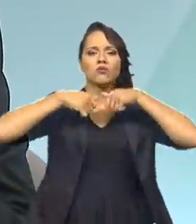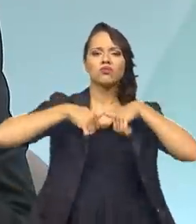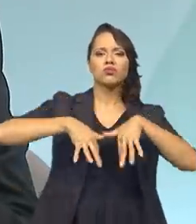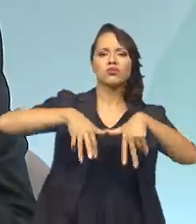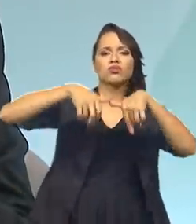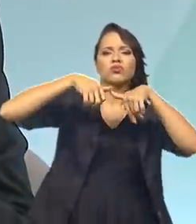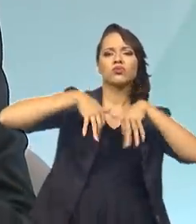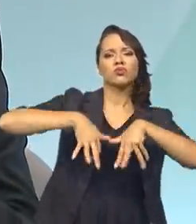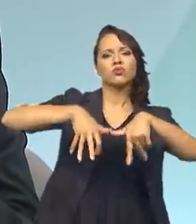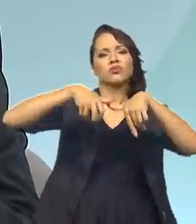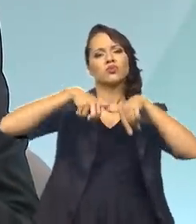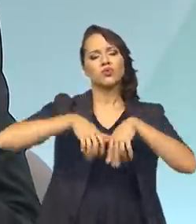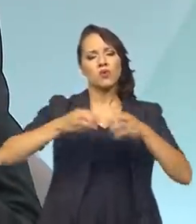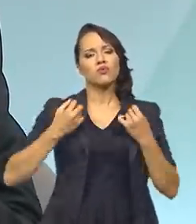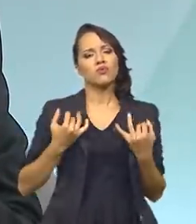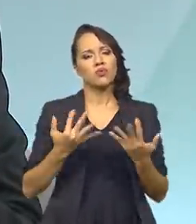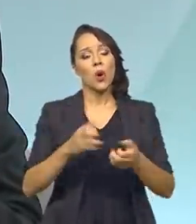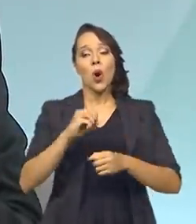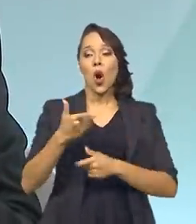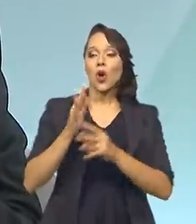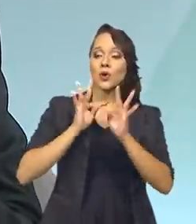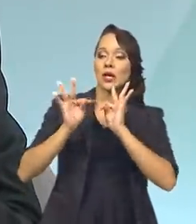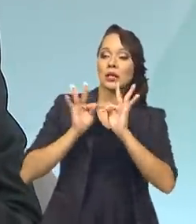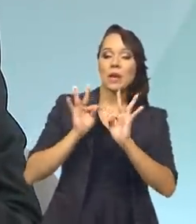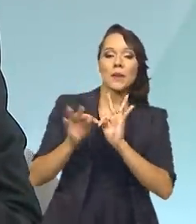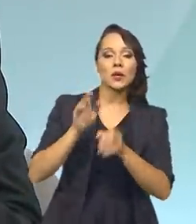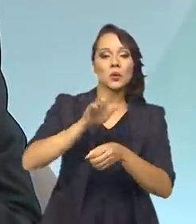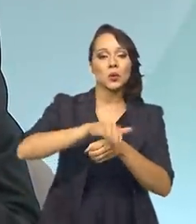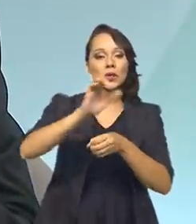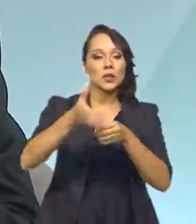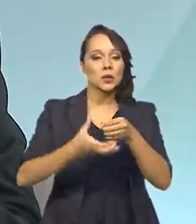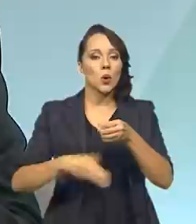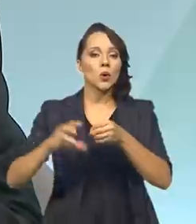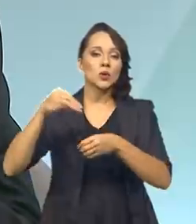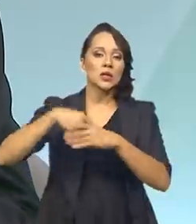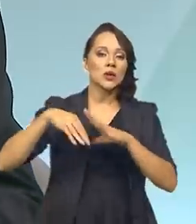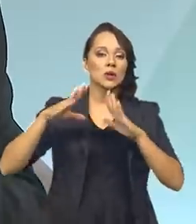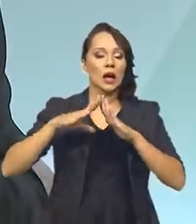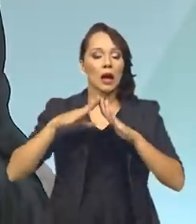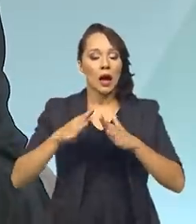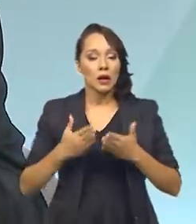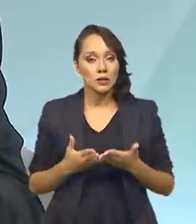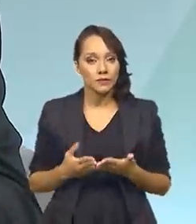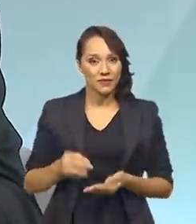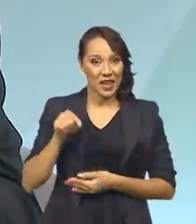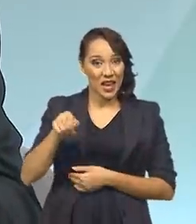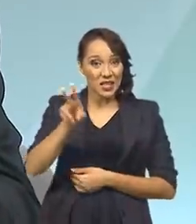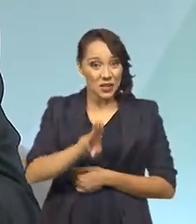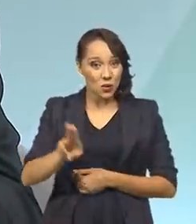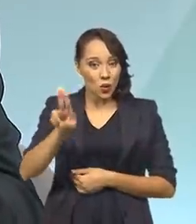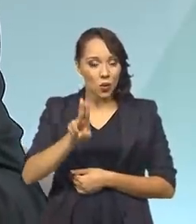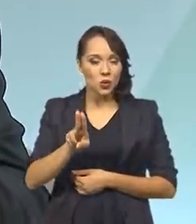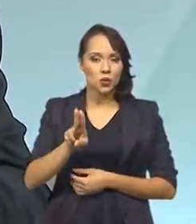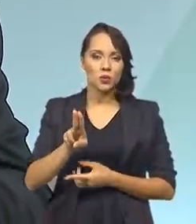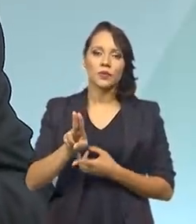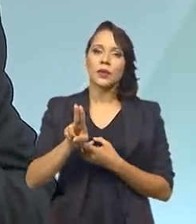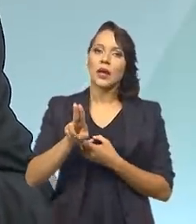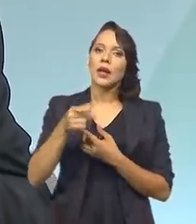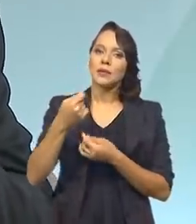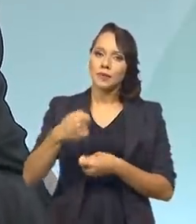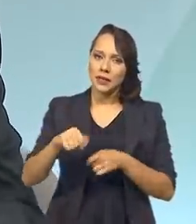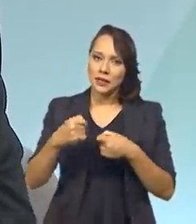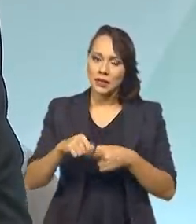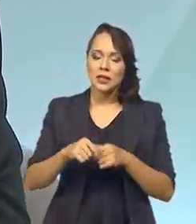dos perímetros, seja no tratamento dos esgotos domésticos, esse uso precisa